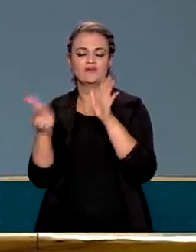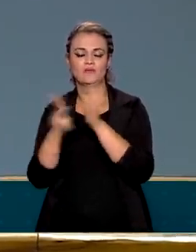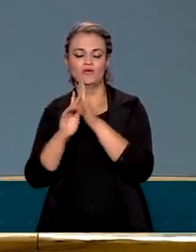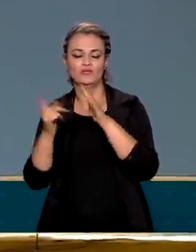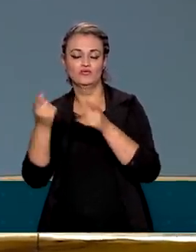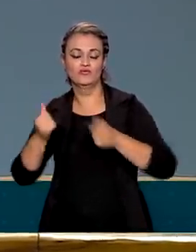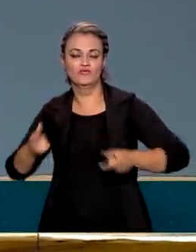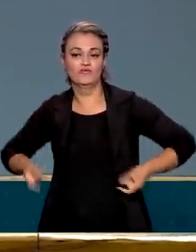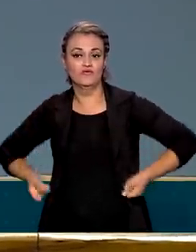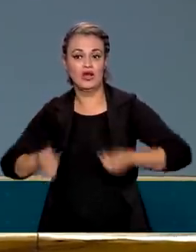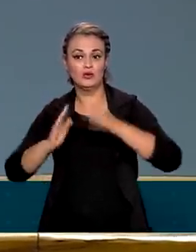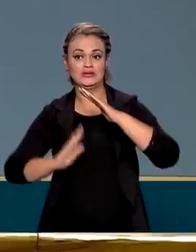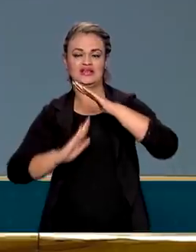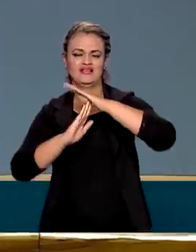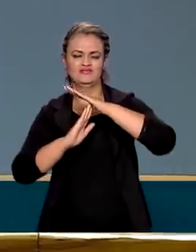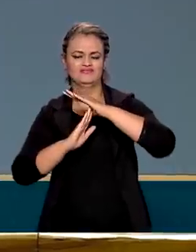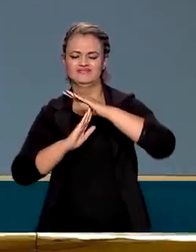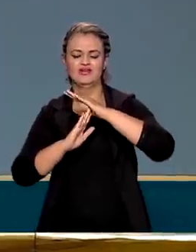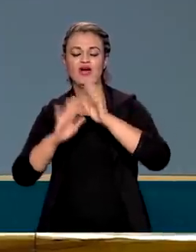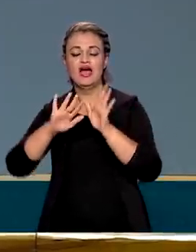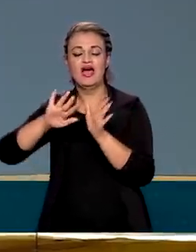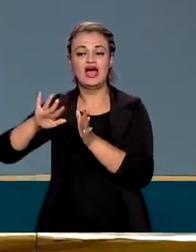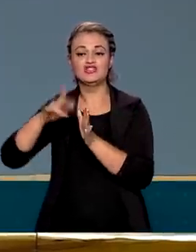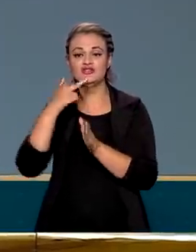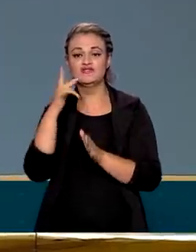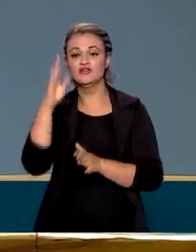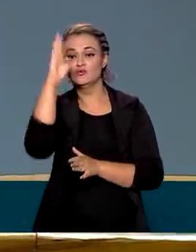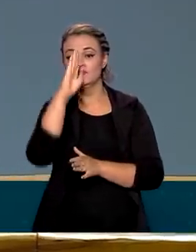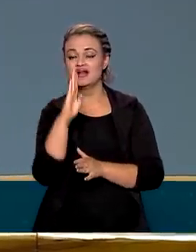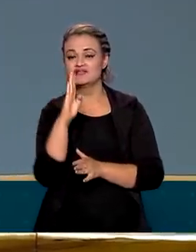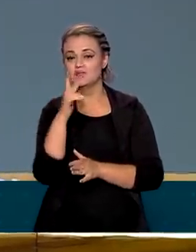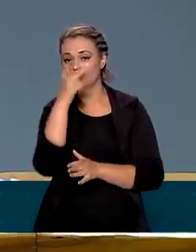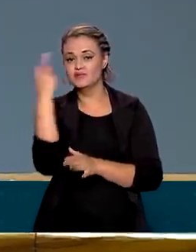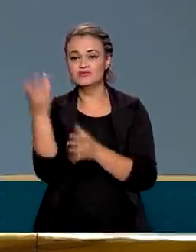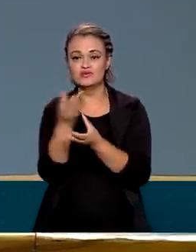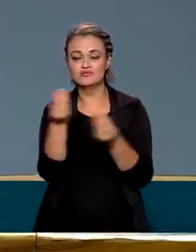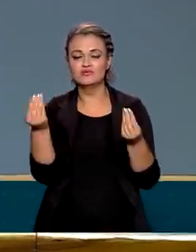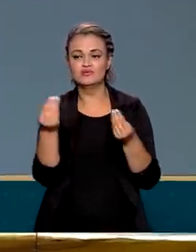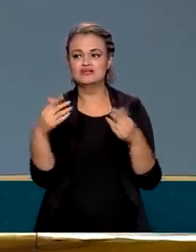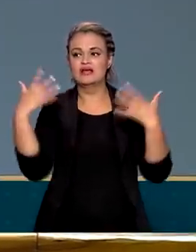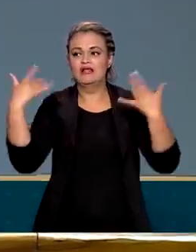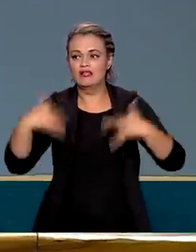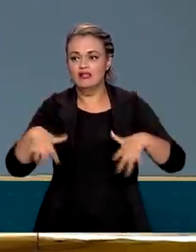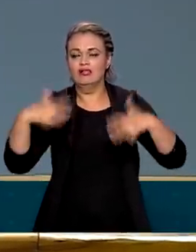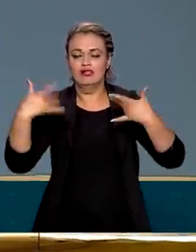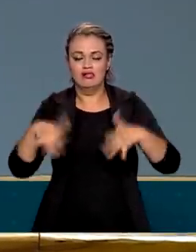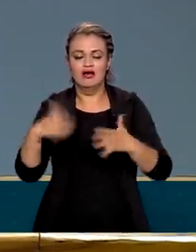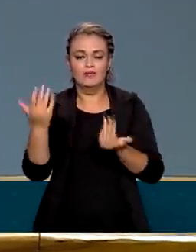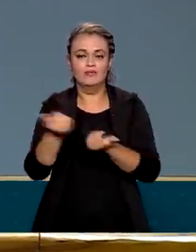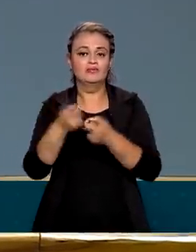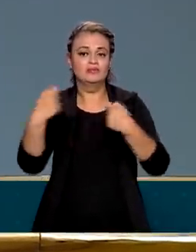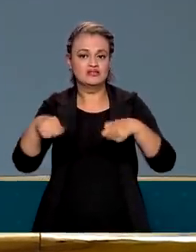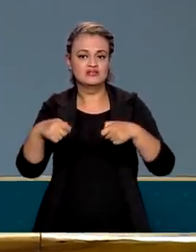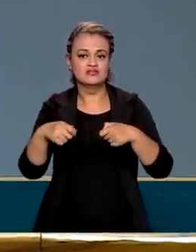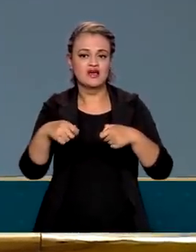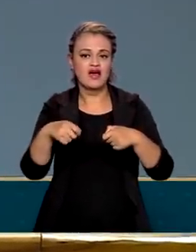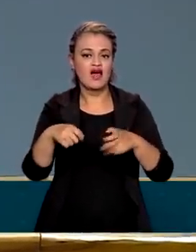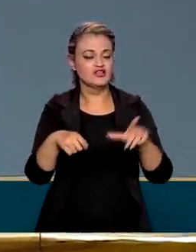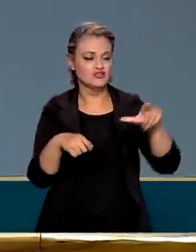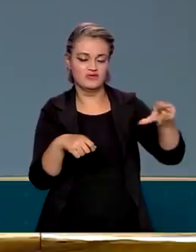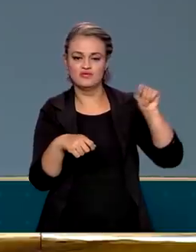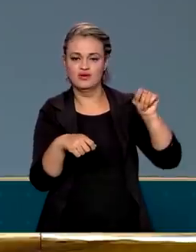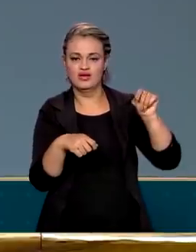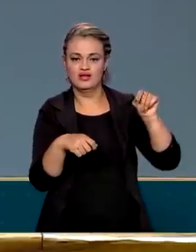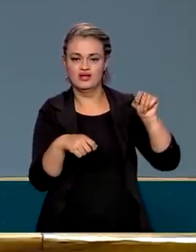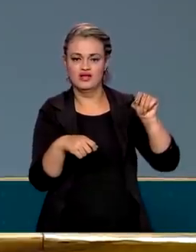do Brasil, nós estamos falando de milhões de brasileiros desamparados e nós temos que escolher. Nós vamos